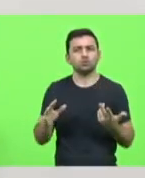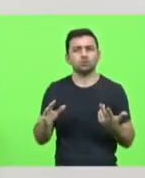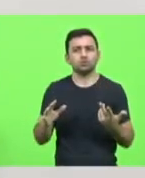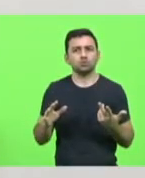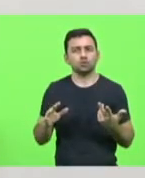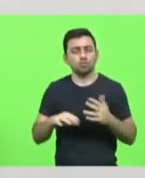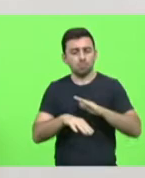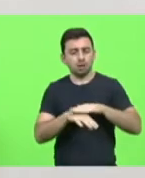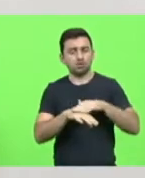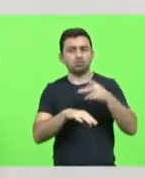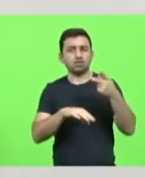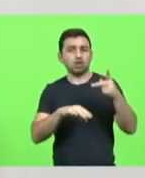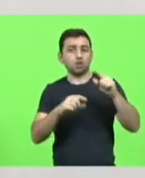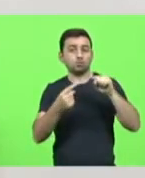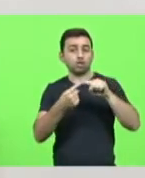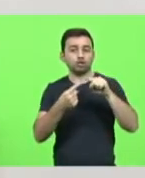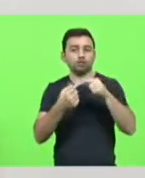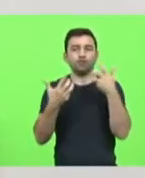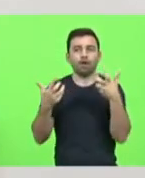são criadas, eu desconheço.